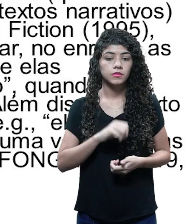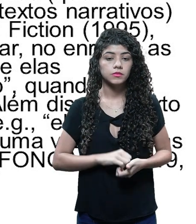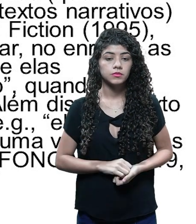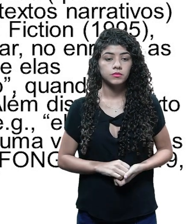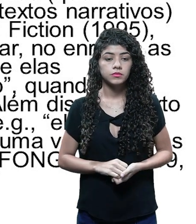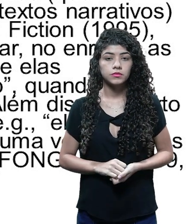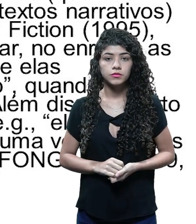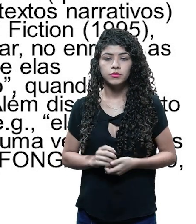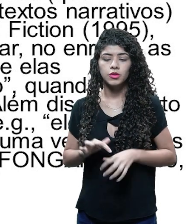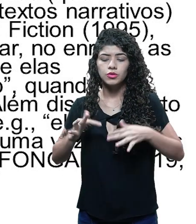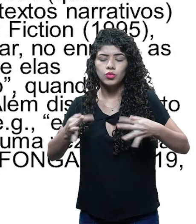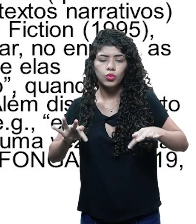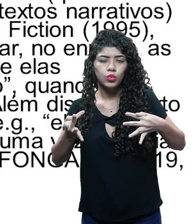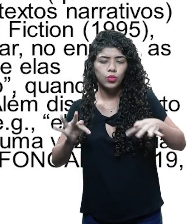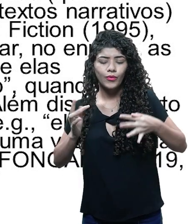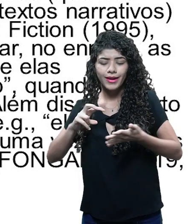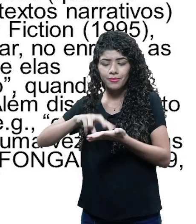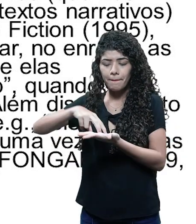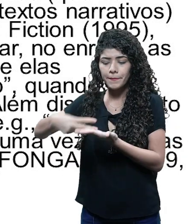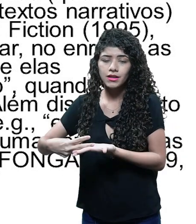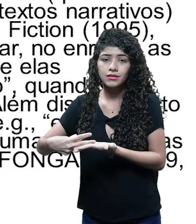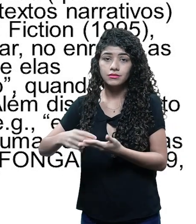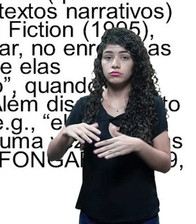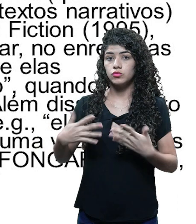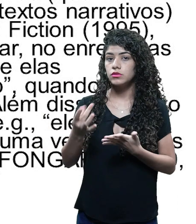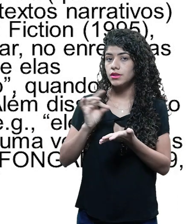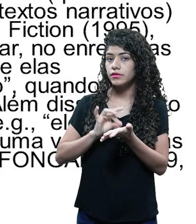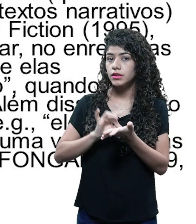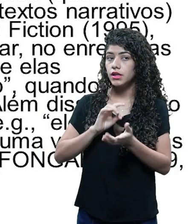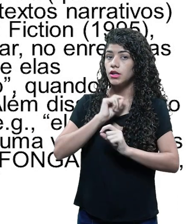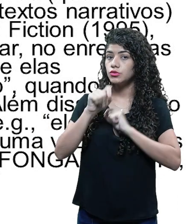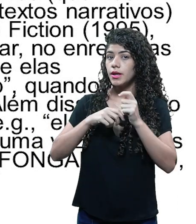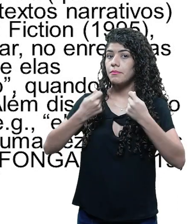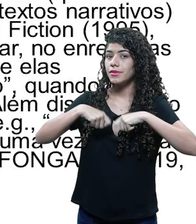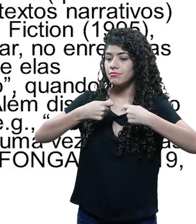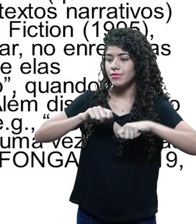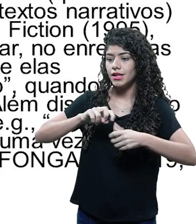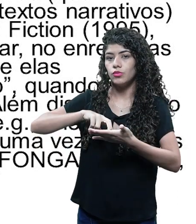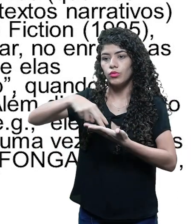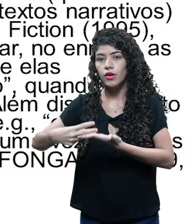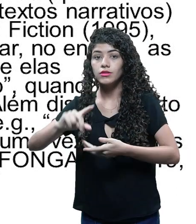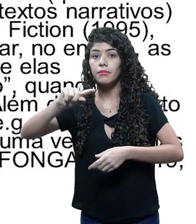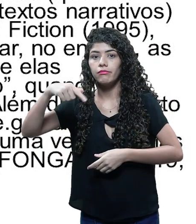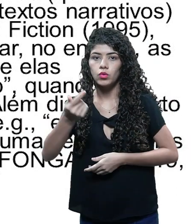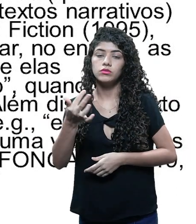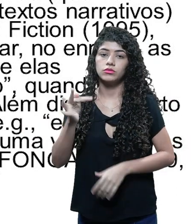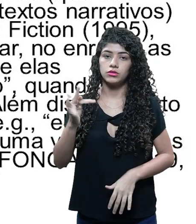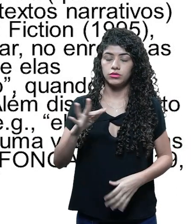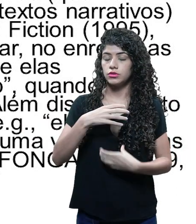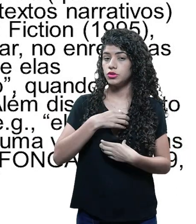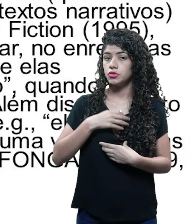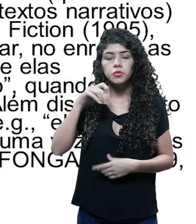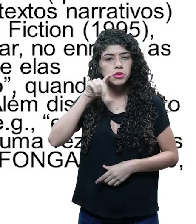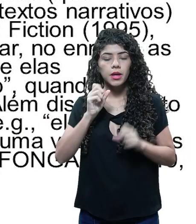Doeu muito, ele havia caído no chão quando, na verdade, primeiro a gente caiu para depois sentir dor.